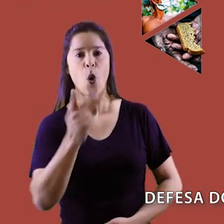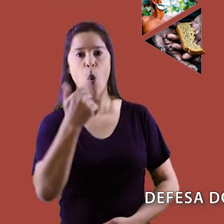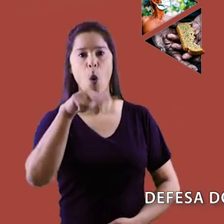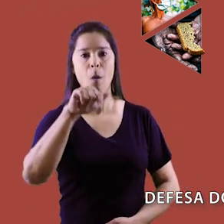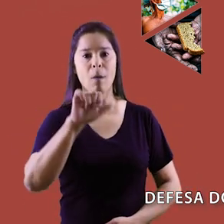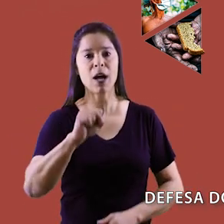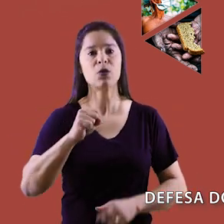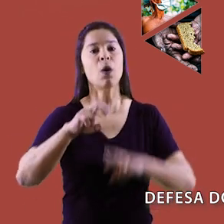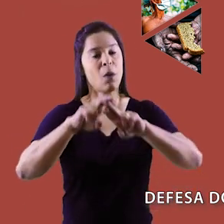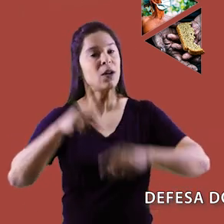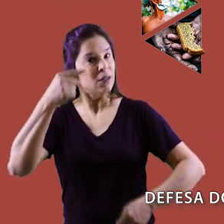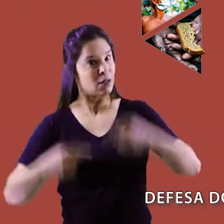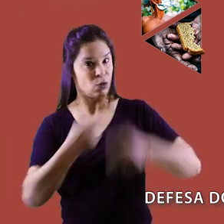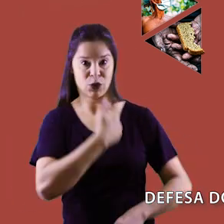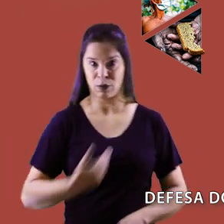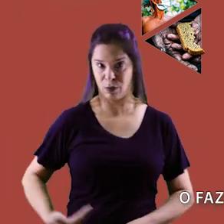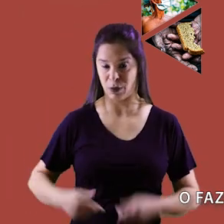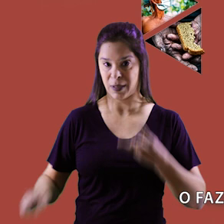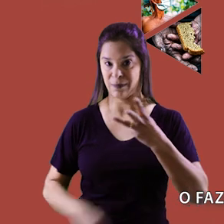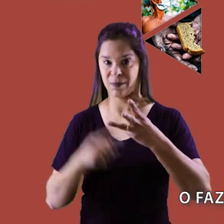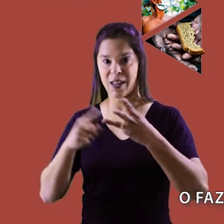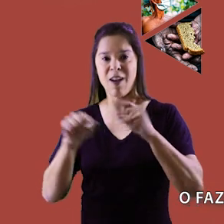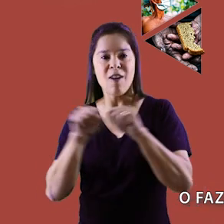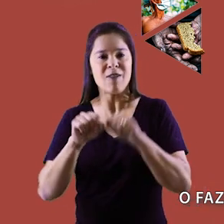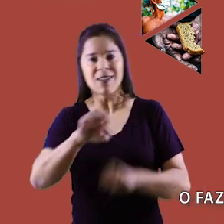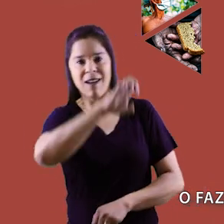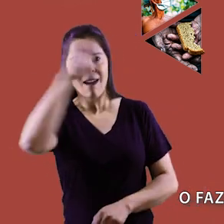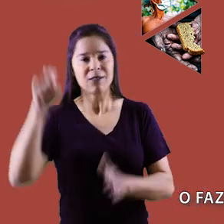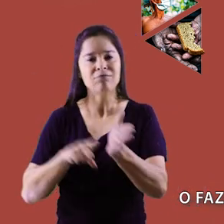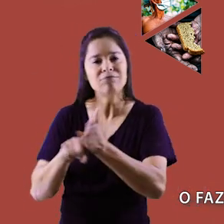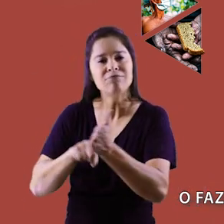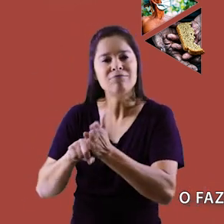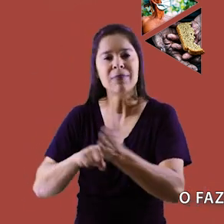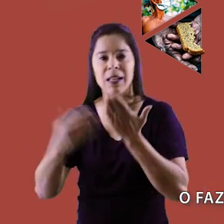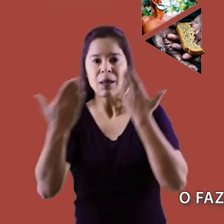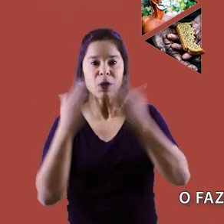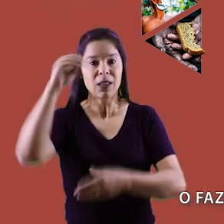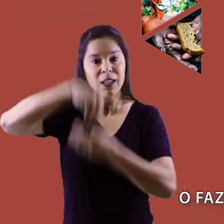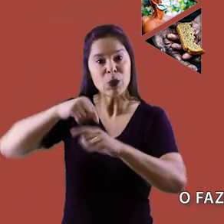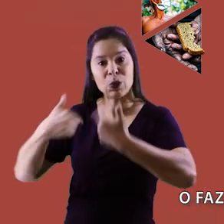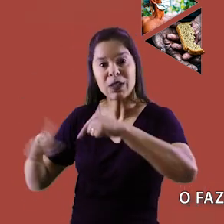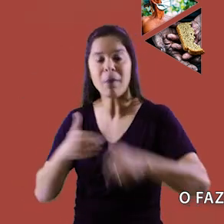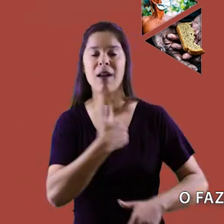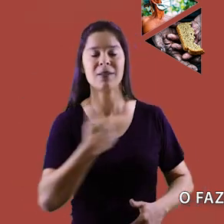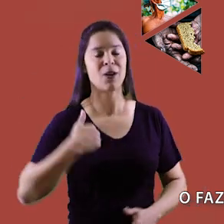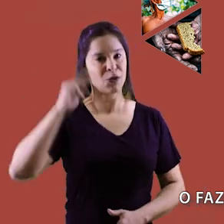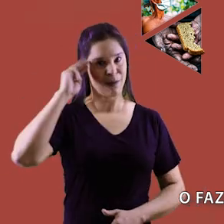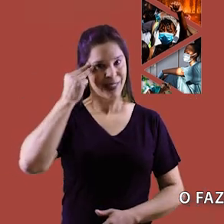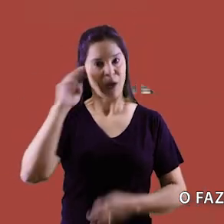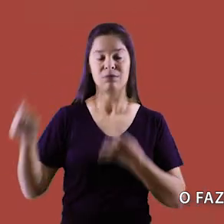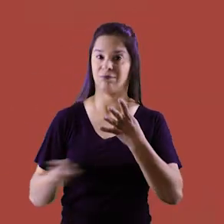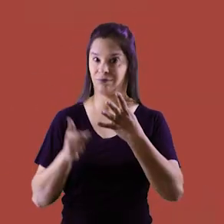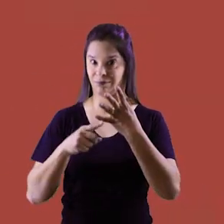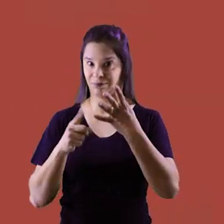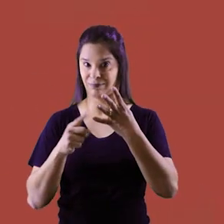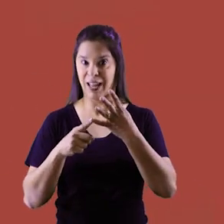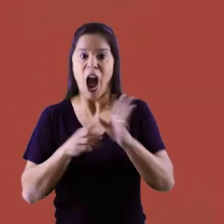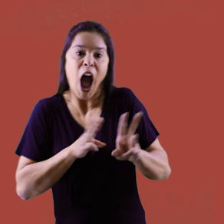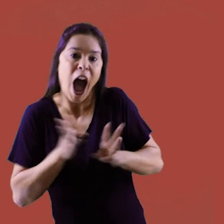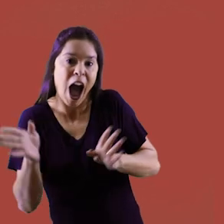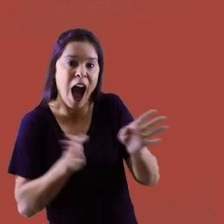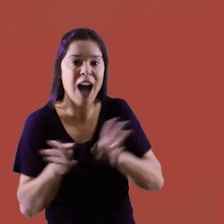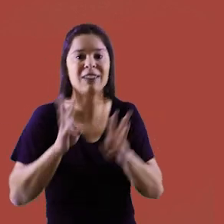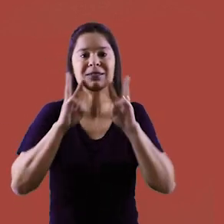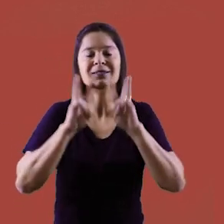Humanos via Políticas Públicas. O Fazer Ético e Científico da Psicologia no Trabalho em Saúde Mental. Acesse o